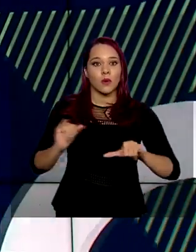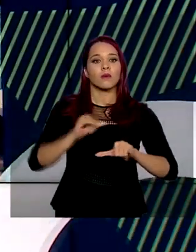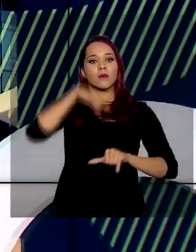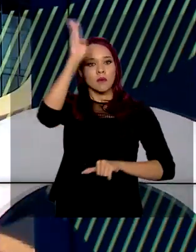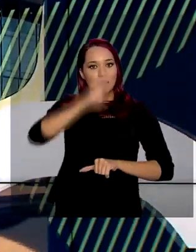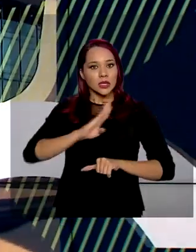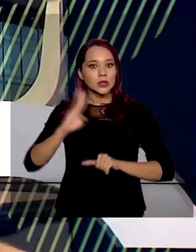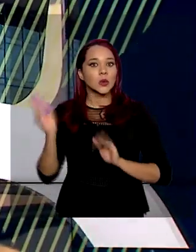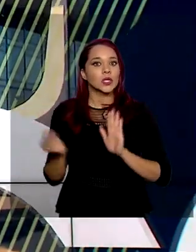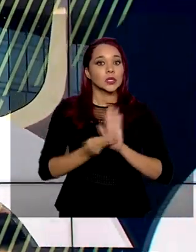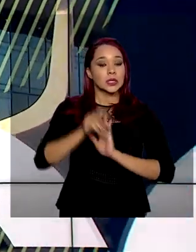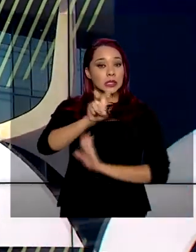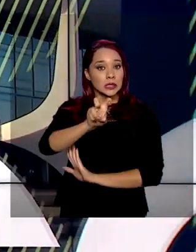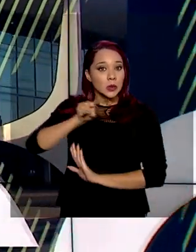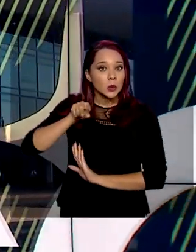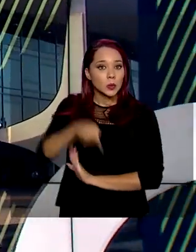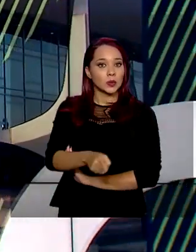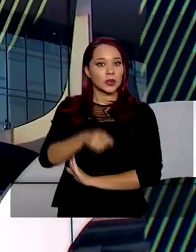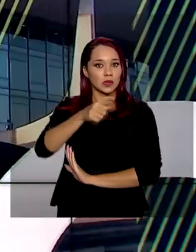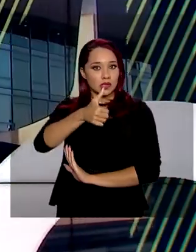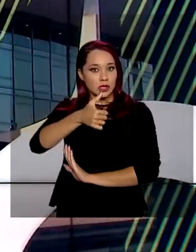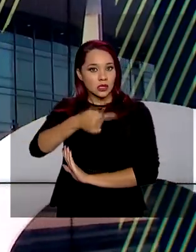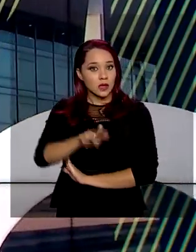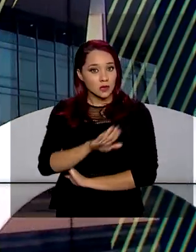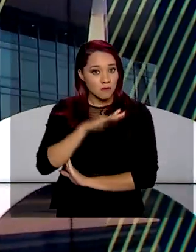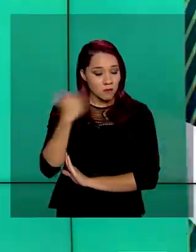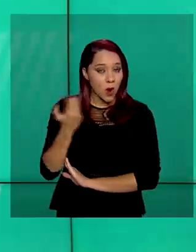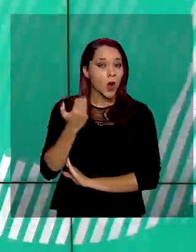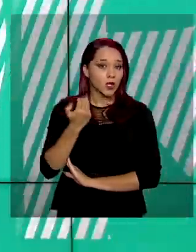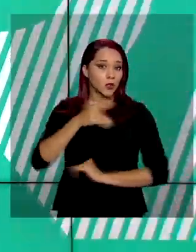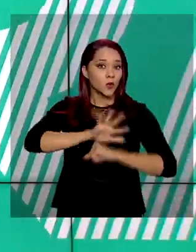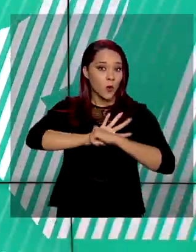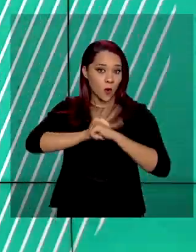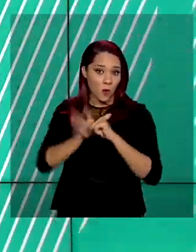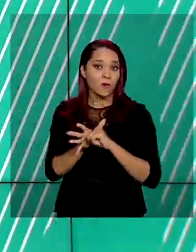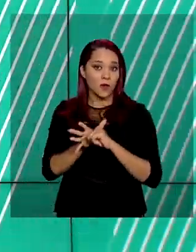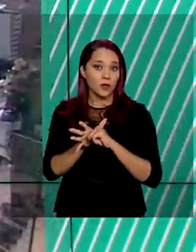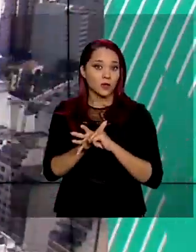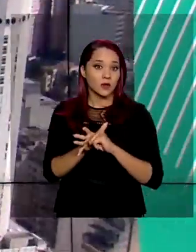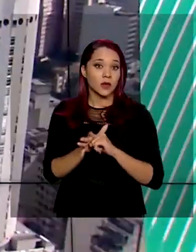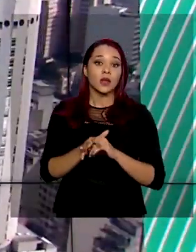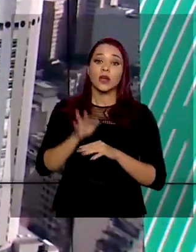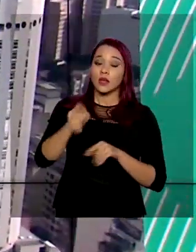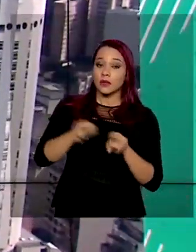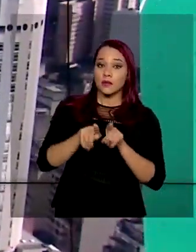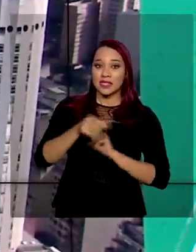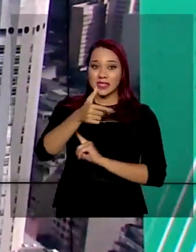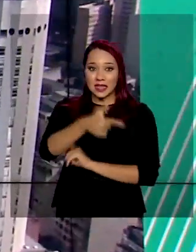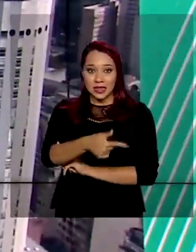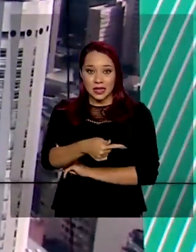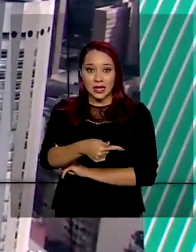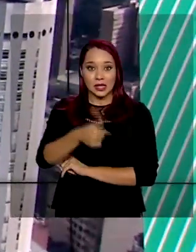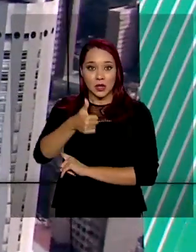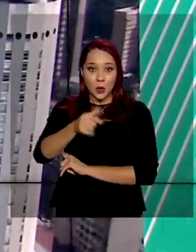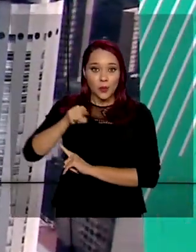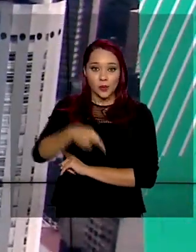Brasil registra 5.017 mortes provocadas pela Covid-19 e 71